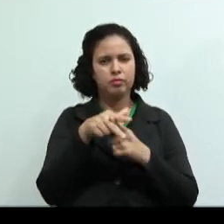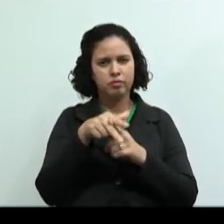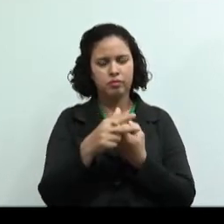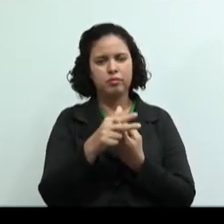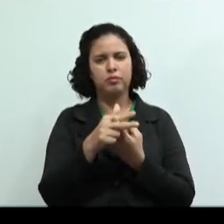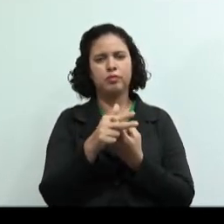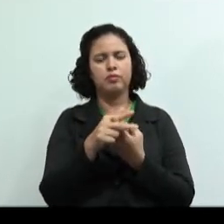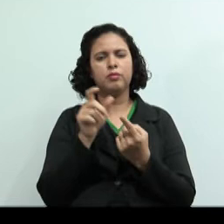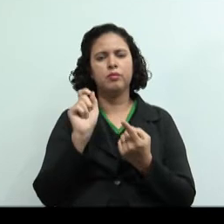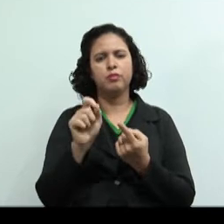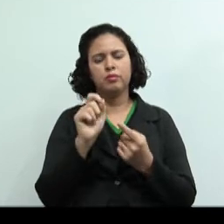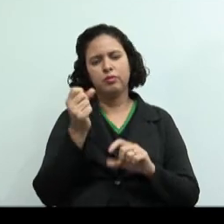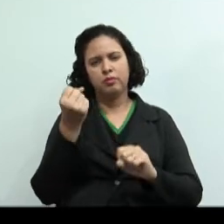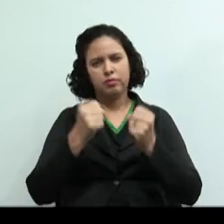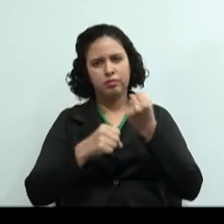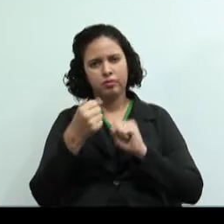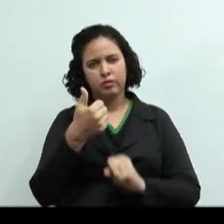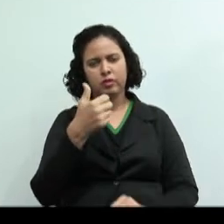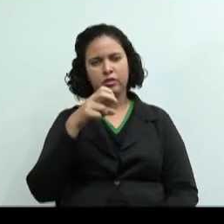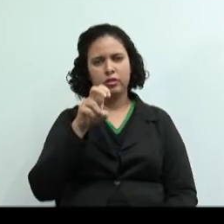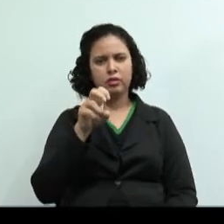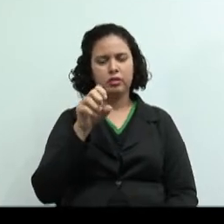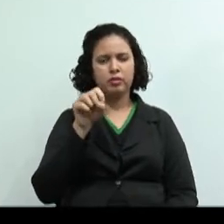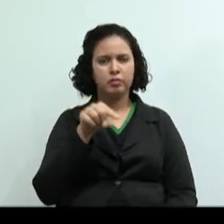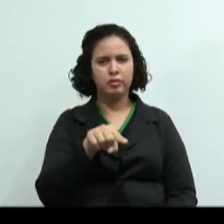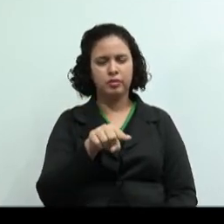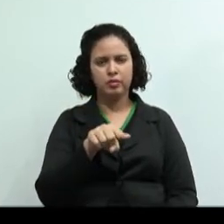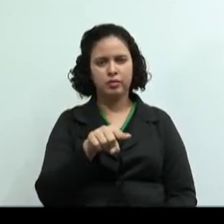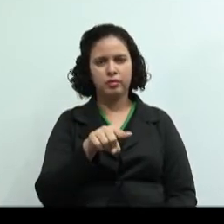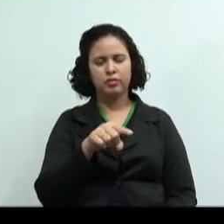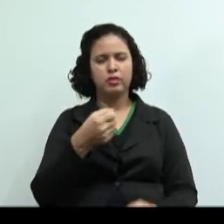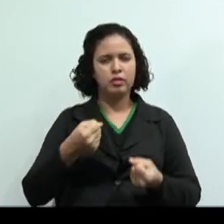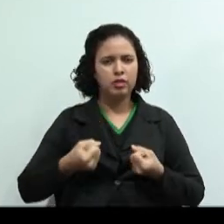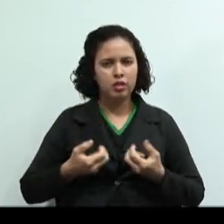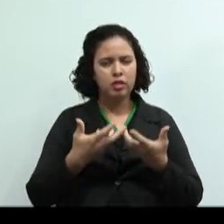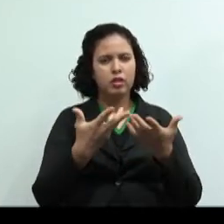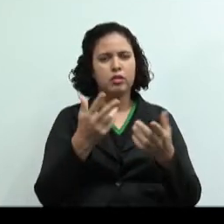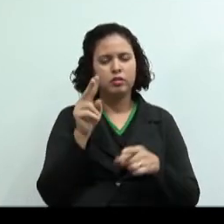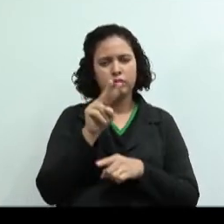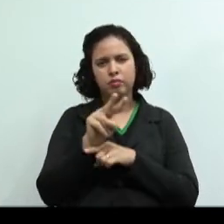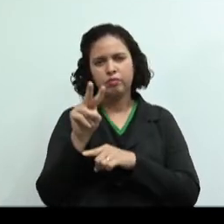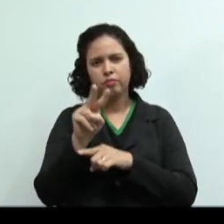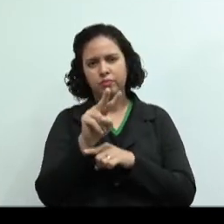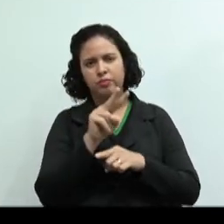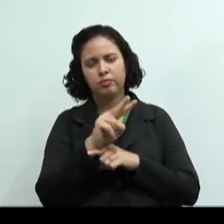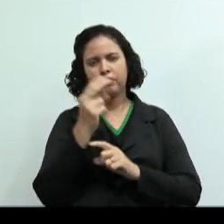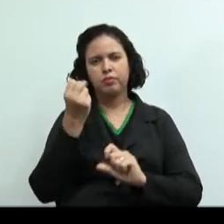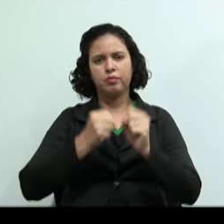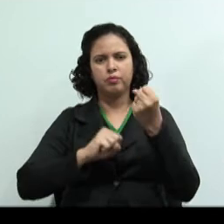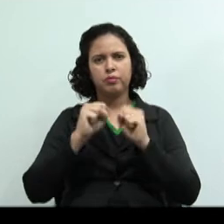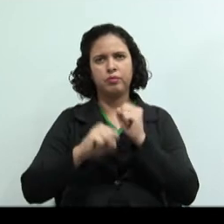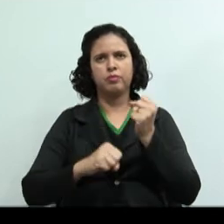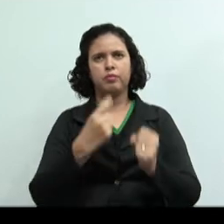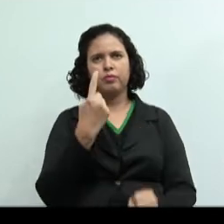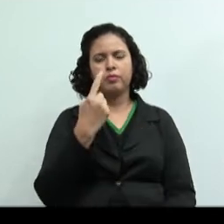fábrica 15 mil, gastos com supervisores de fábrica 1.500,